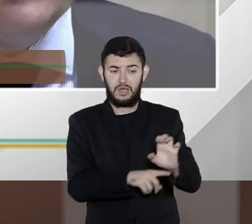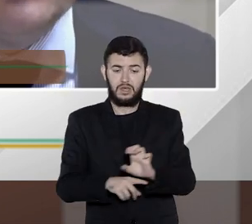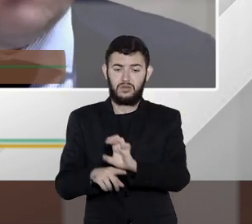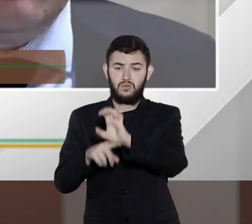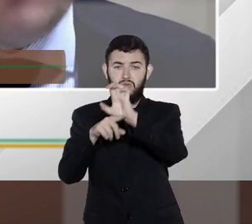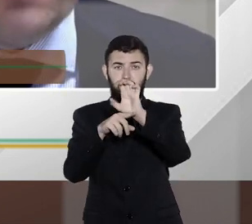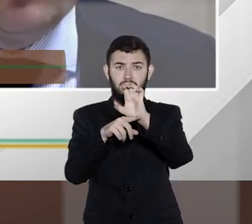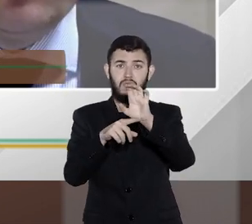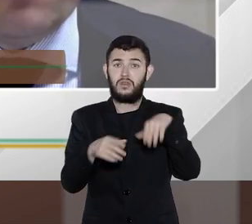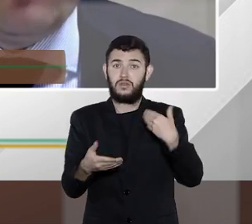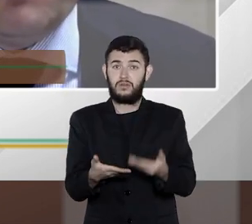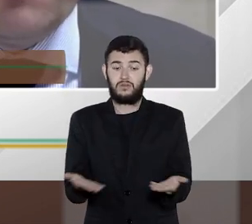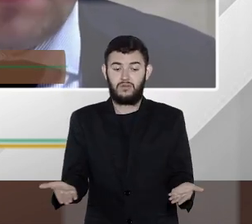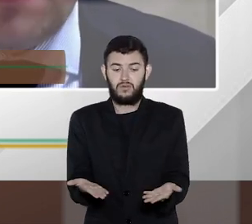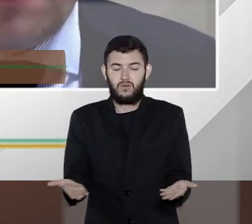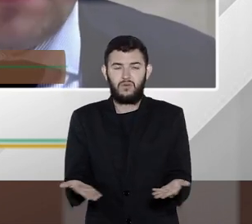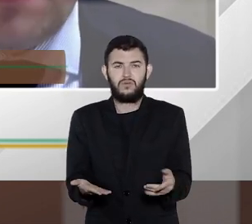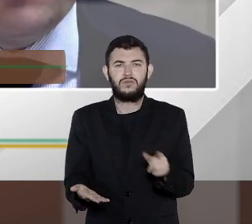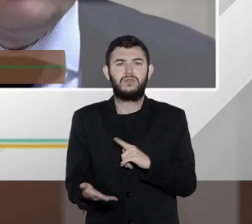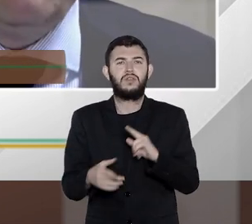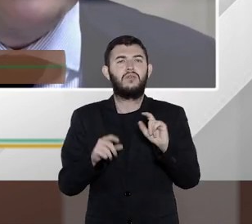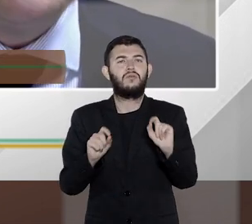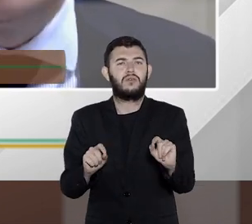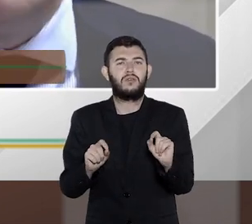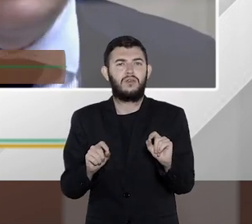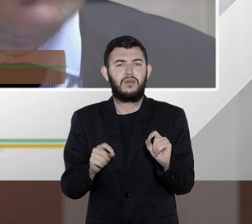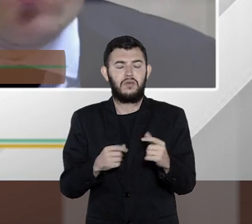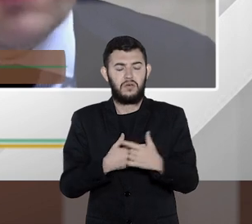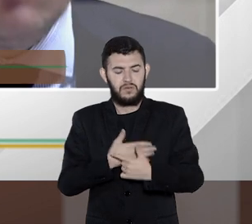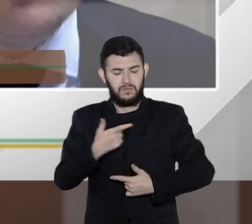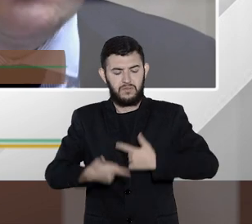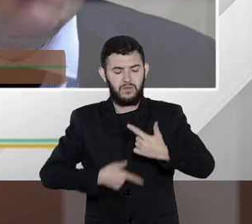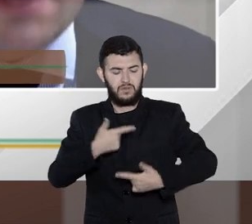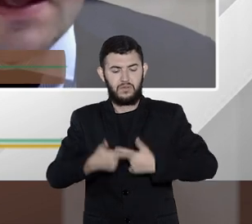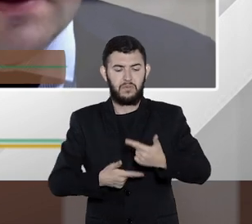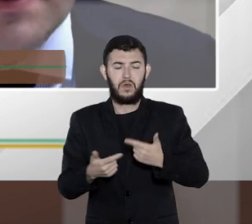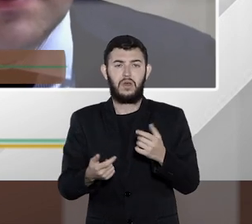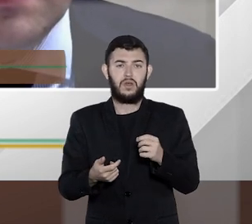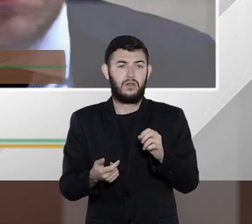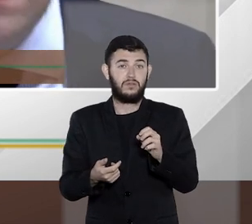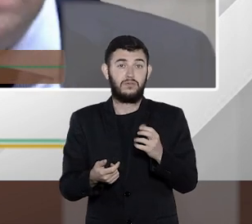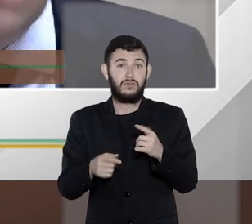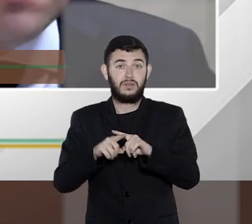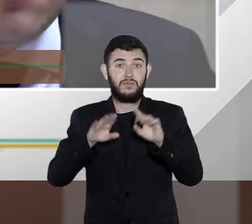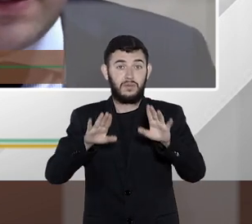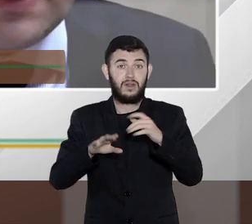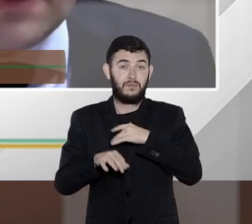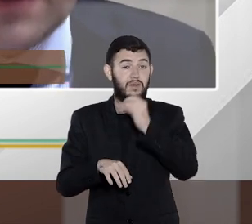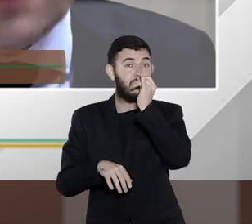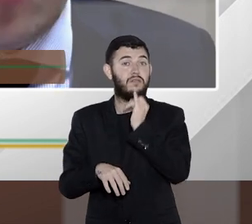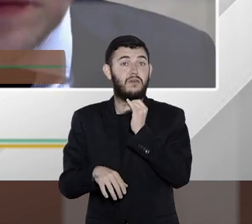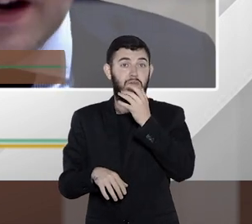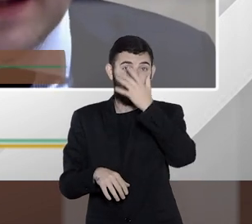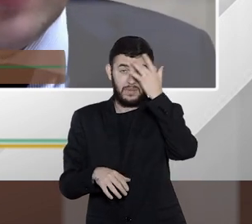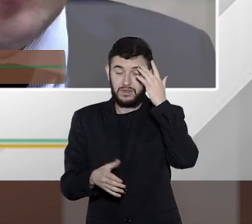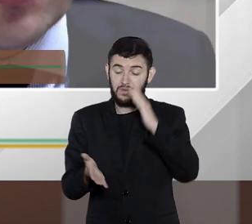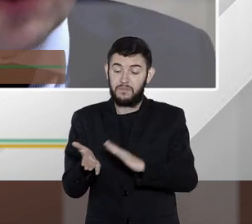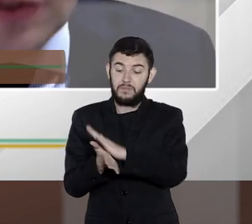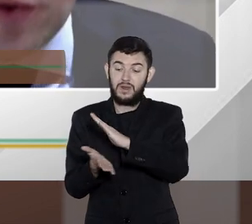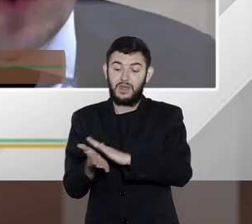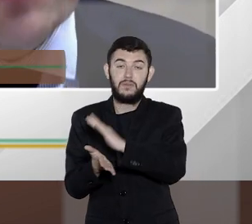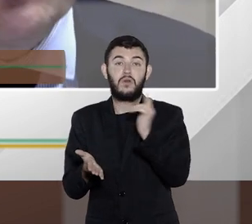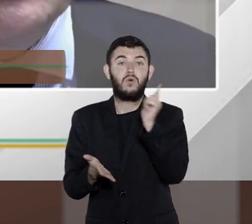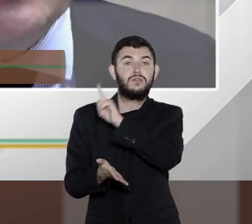ainda é feito numa forma de papel em que facilmente qualquer um pode imprimir então por exemplo você vai nada contra